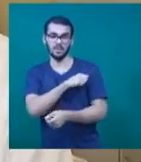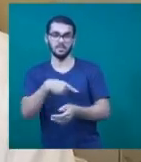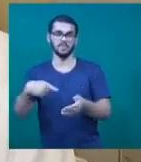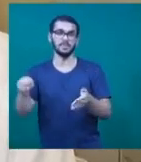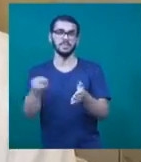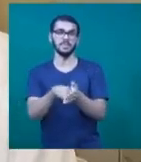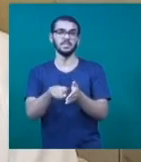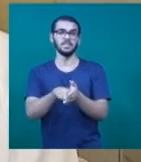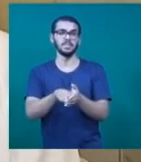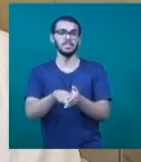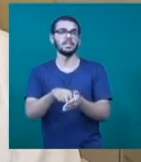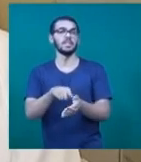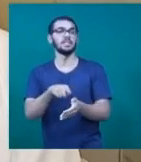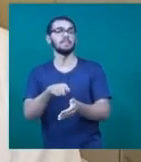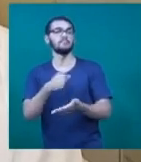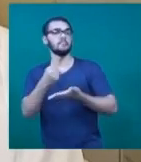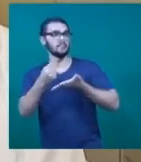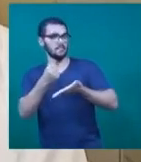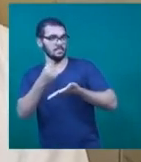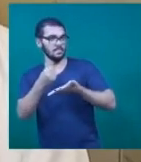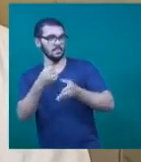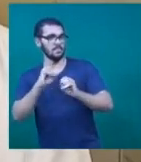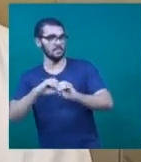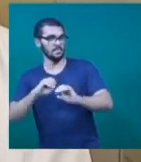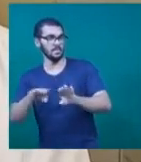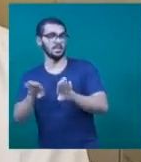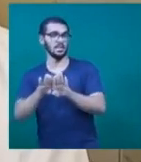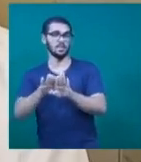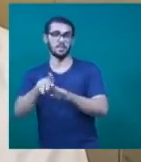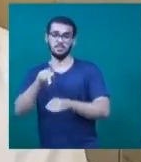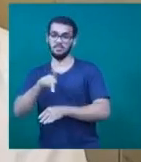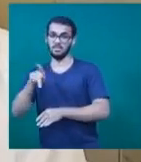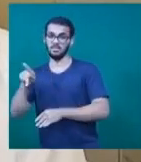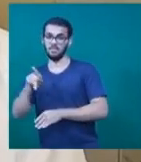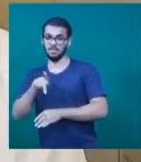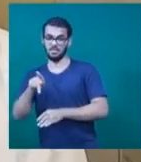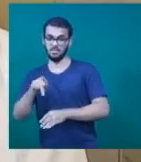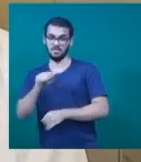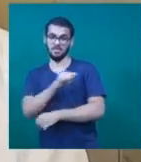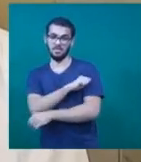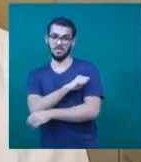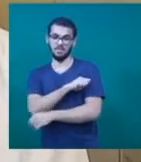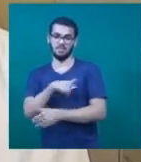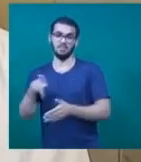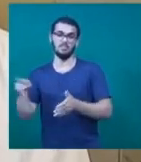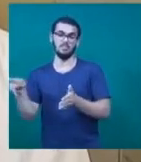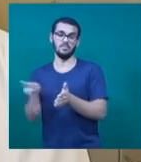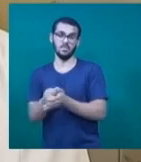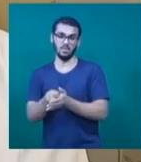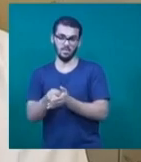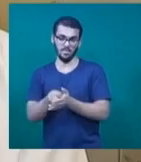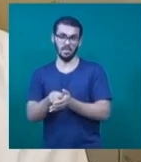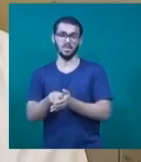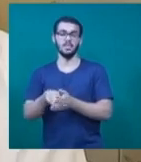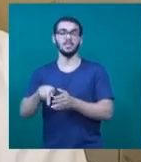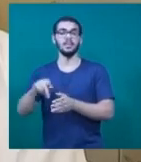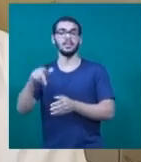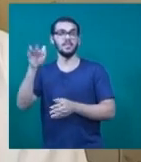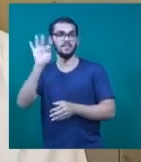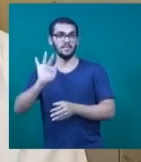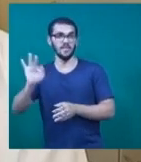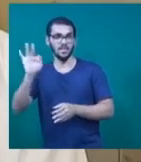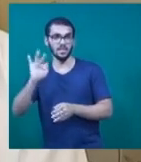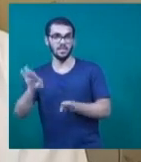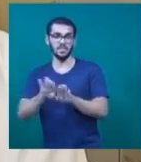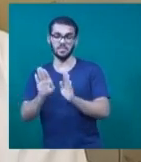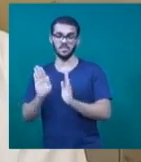ensino básico, para professores e alunos também das universidades e nas universidades principalmente para